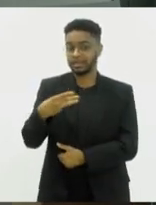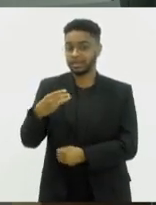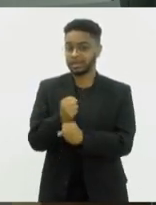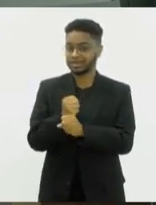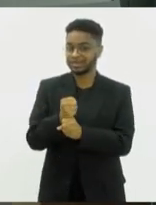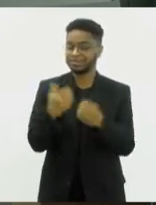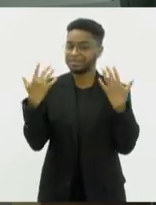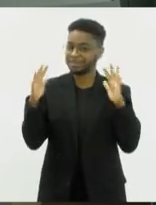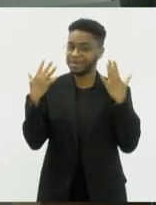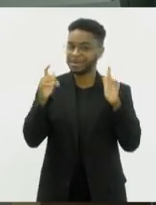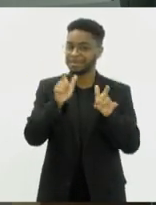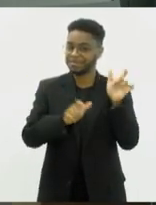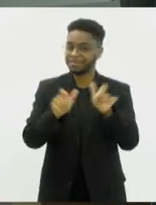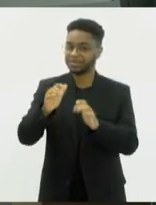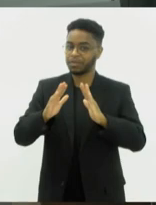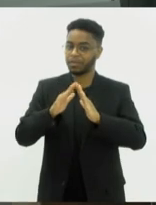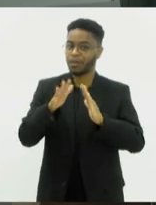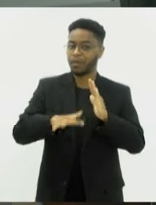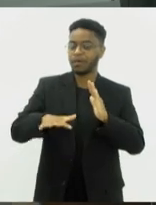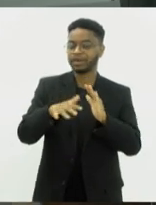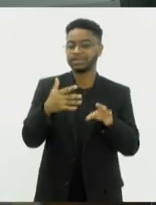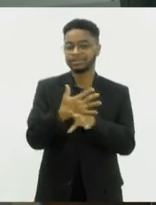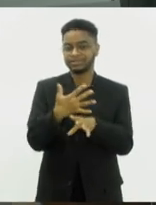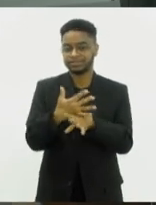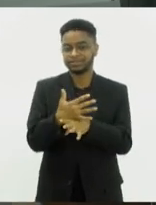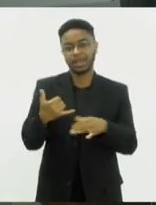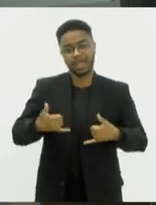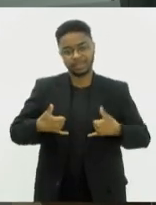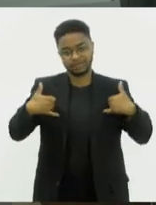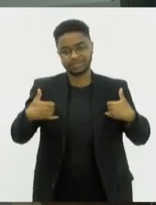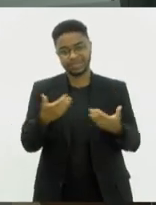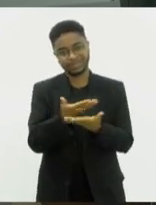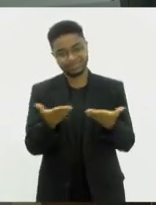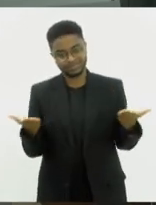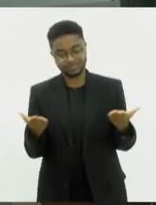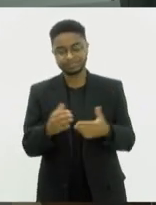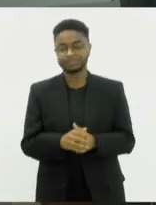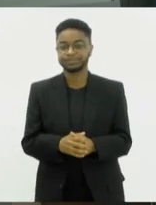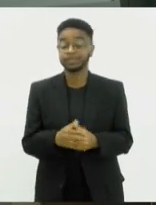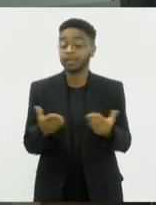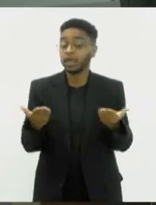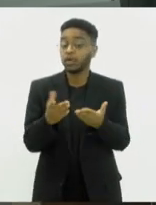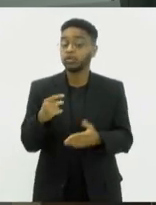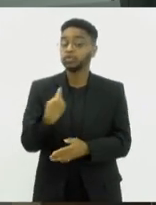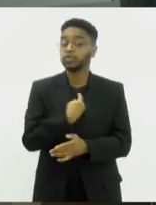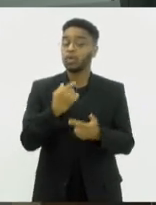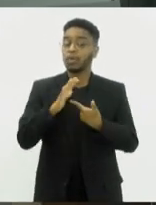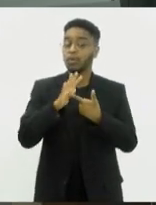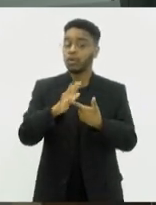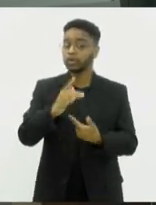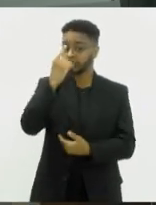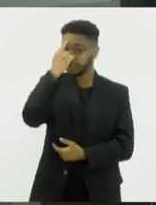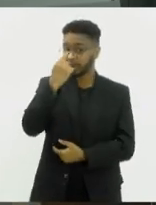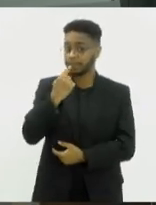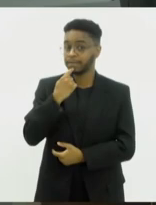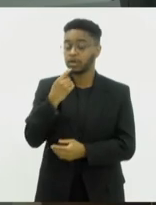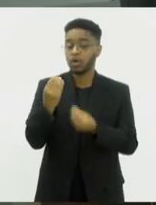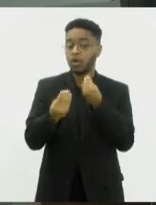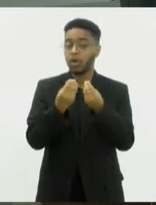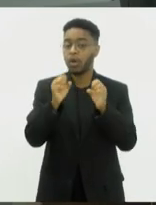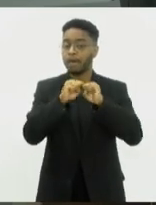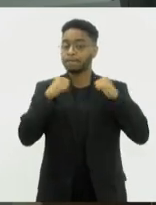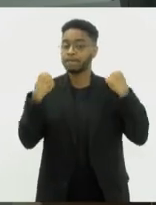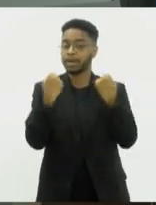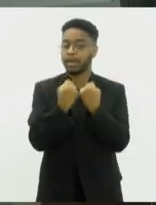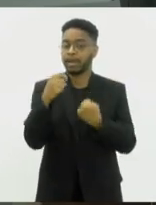Parabéns para as pessoas aí da sua cidade, aniversário de vocês. A gente vai mostrar agora imagens do Maracanã,